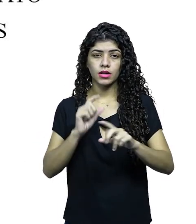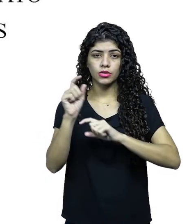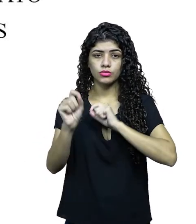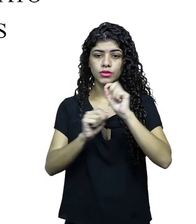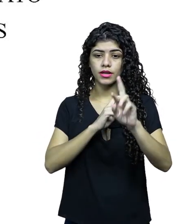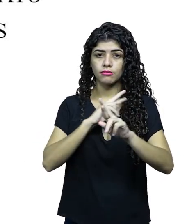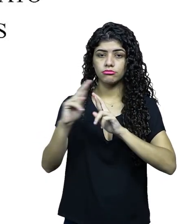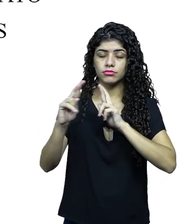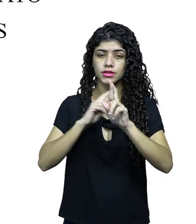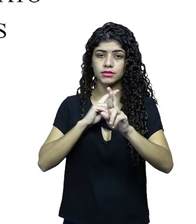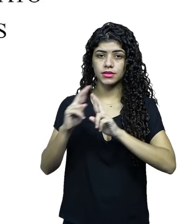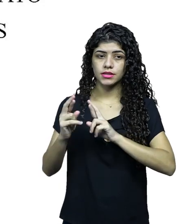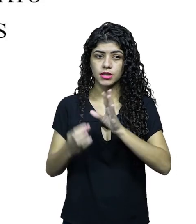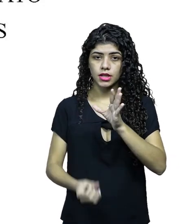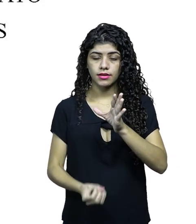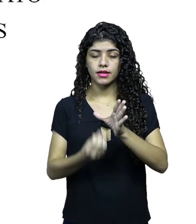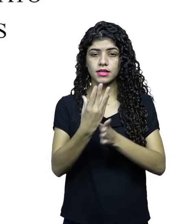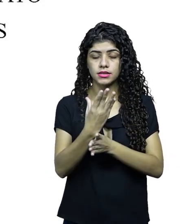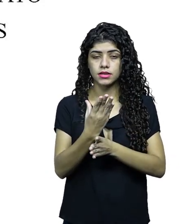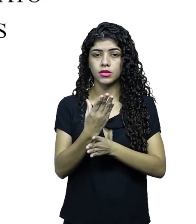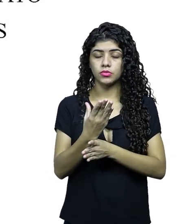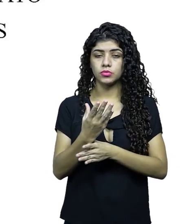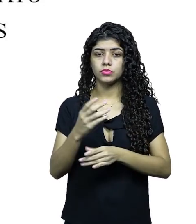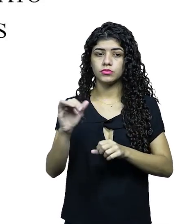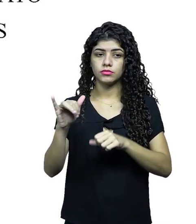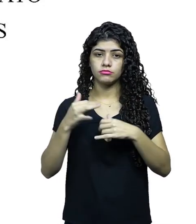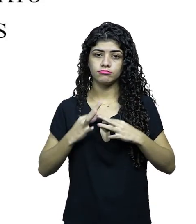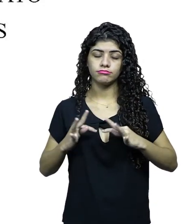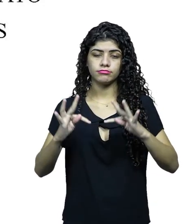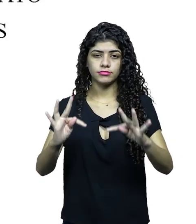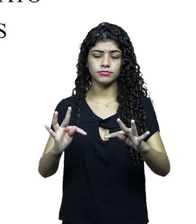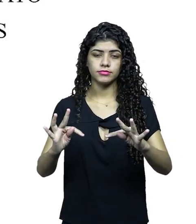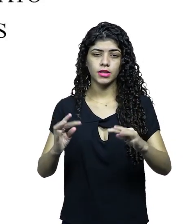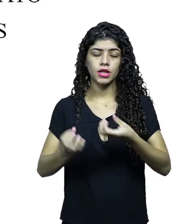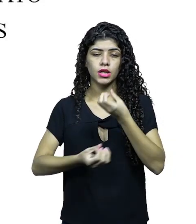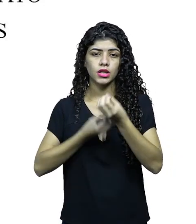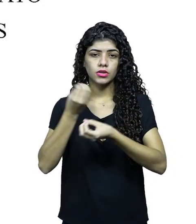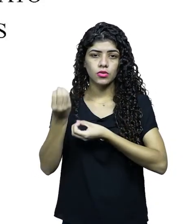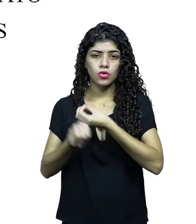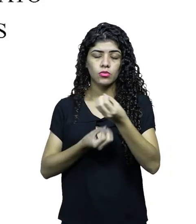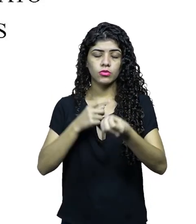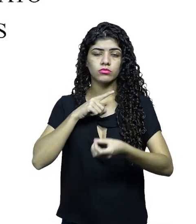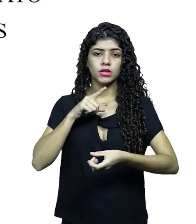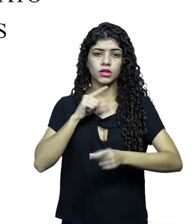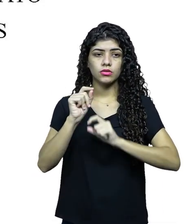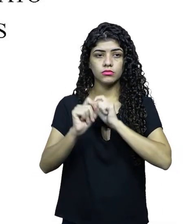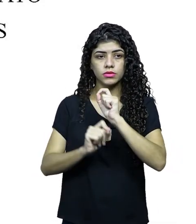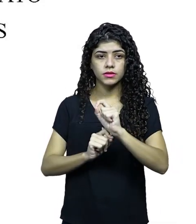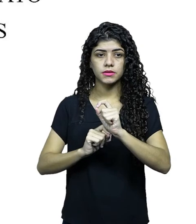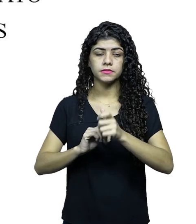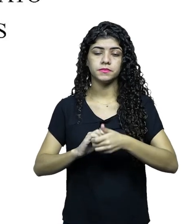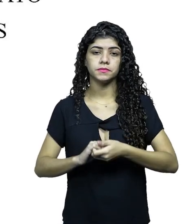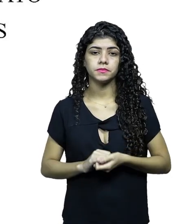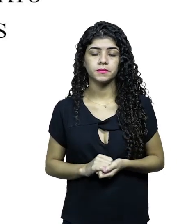uma interação entre criação técnica, artística e econômica. Como é que vão entrar